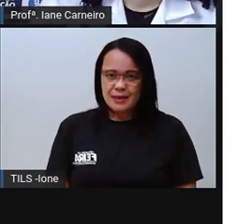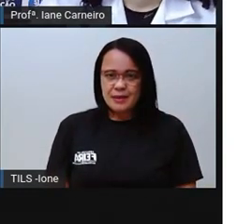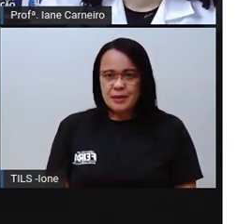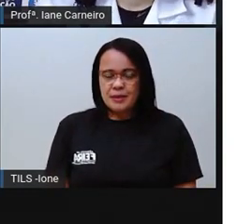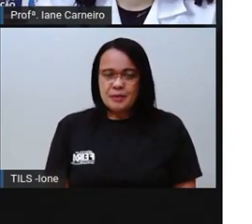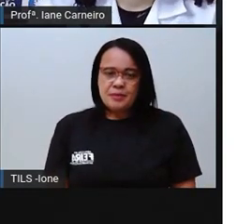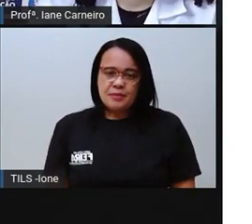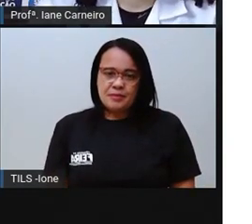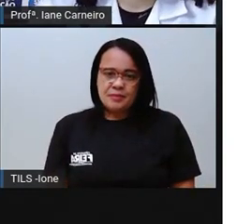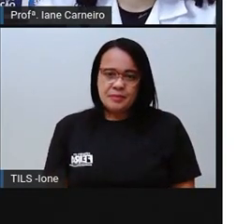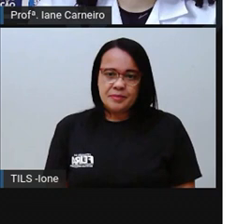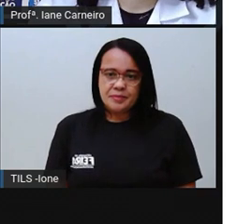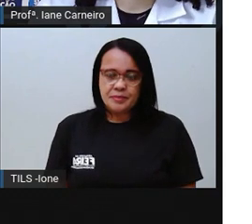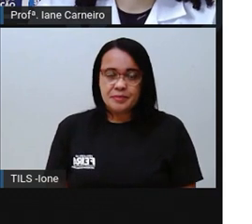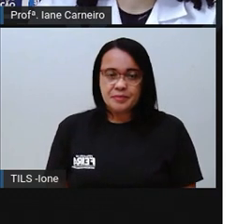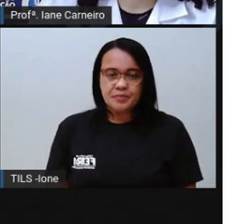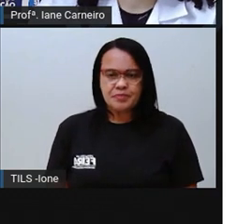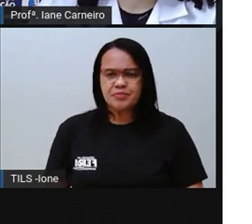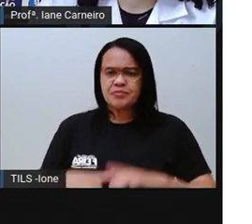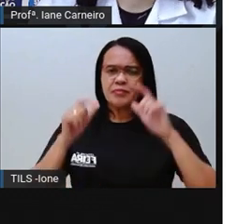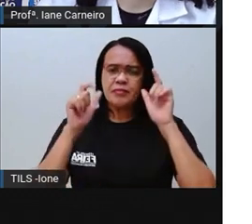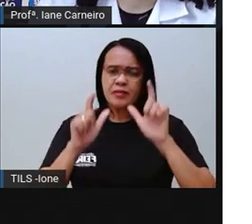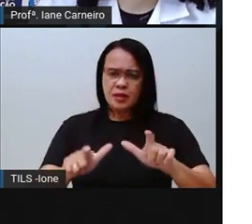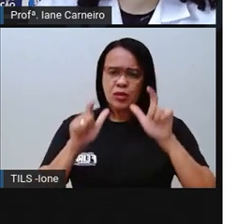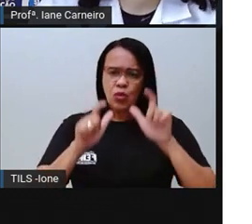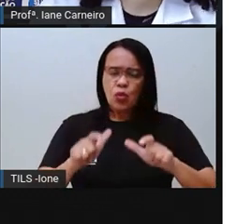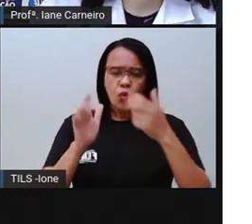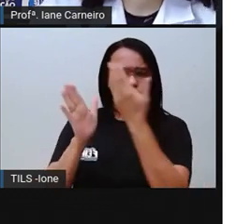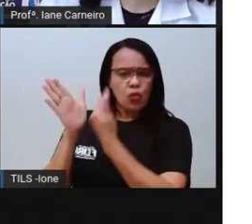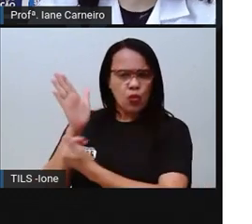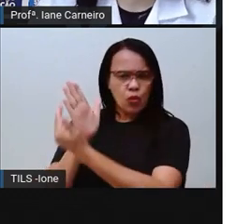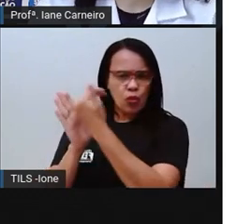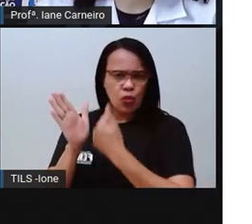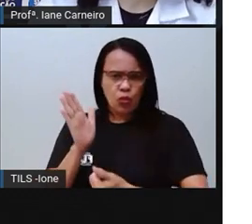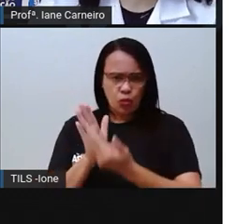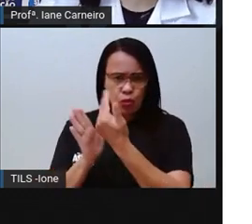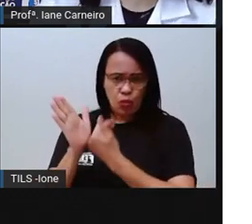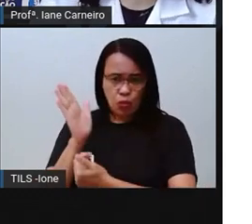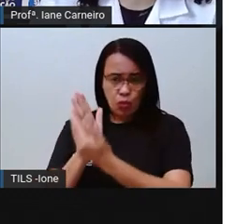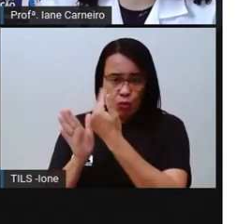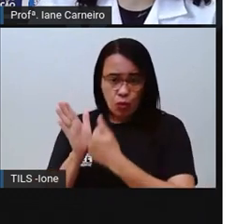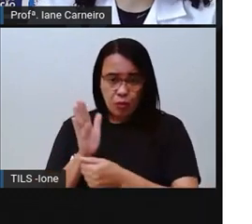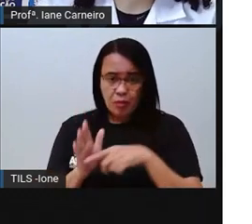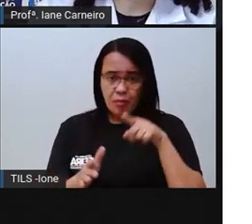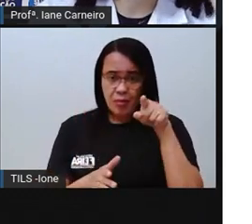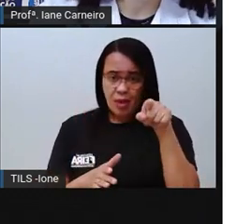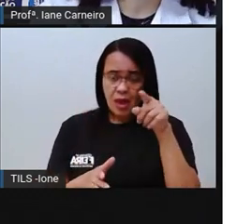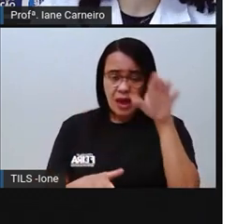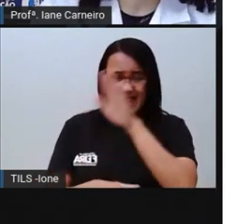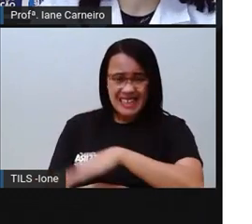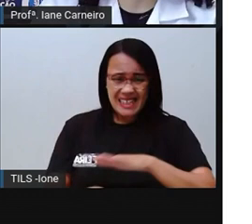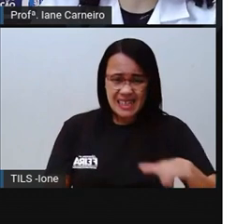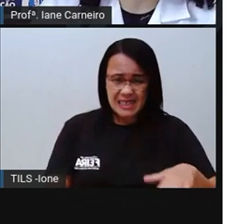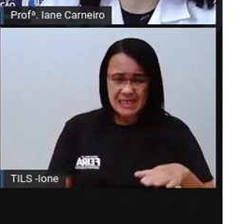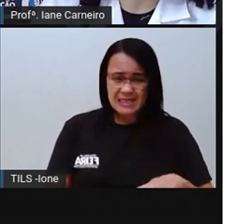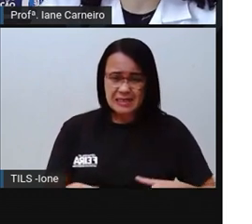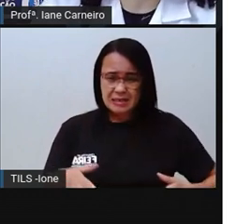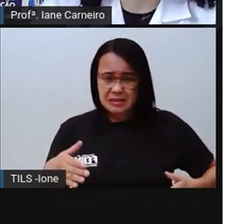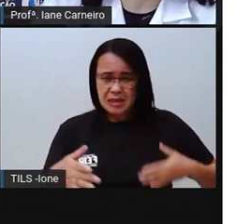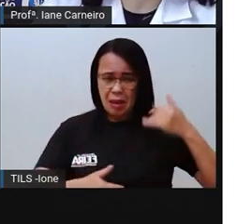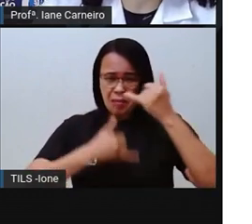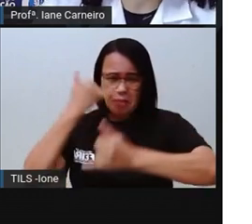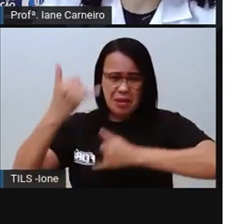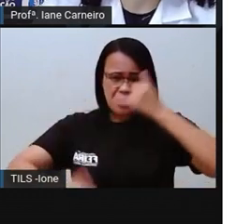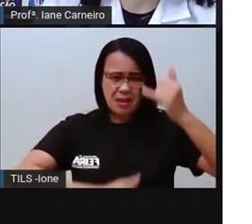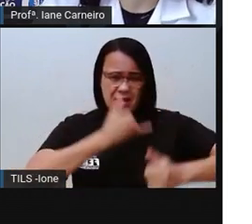Onde é aqui na imagem que a criança está correndo o risco de ser atropelado, né? Tem crianças que brincam na